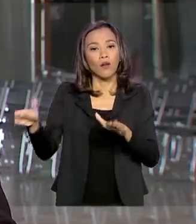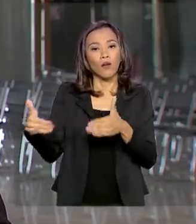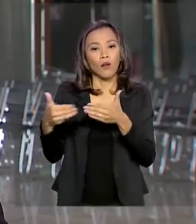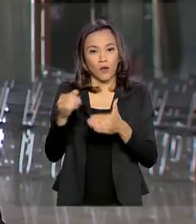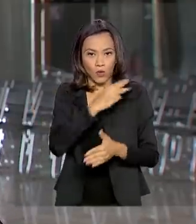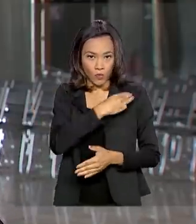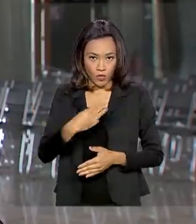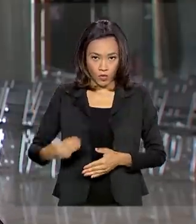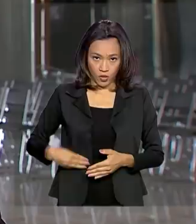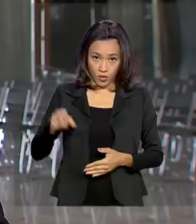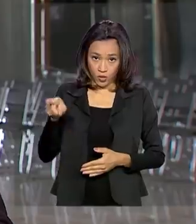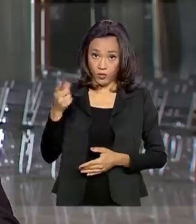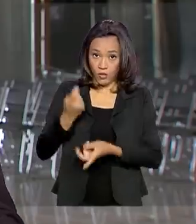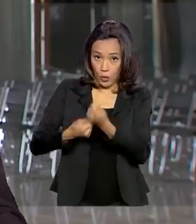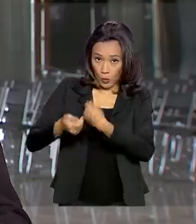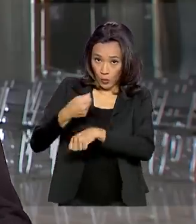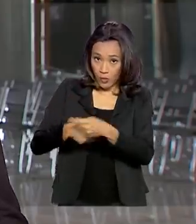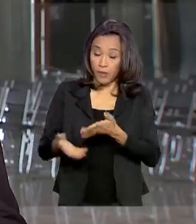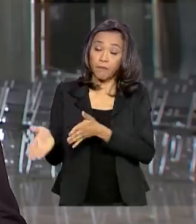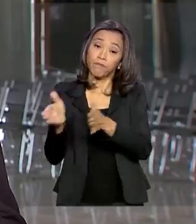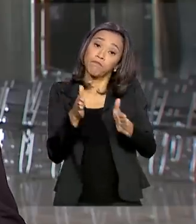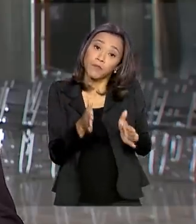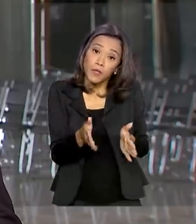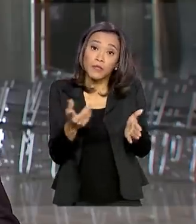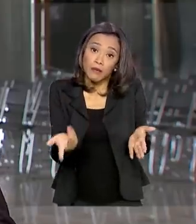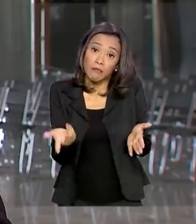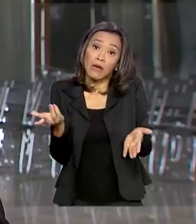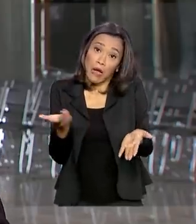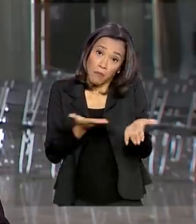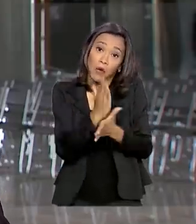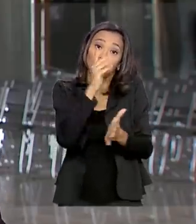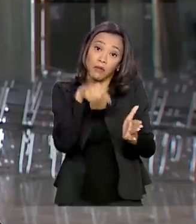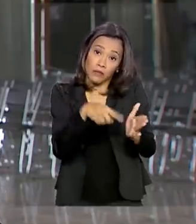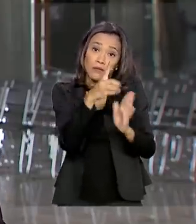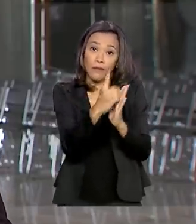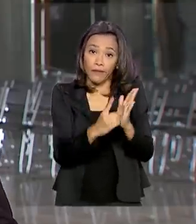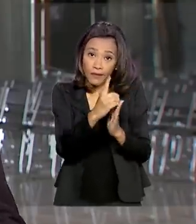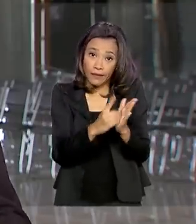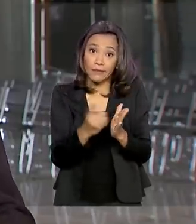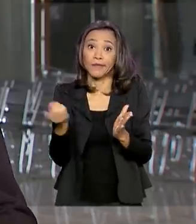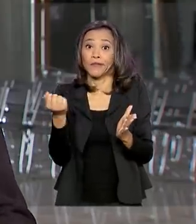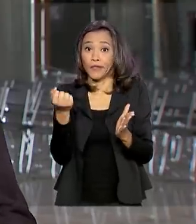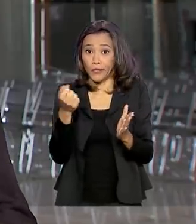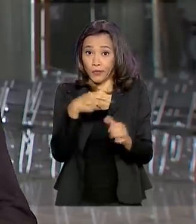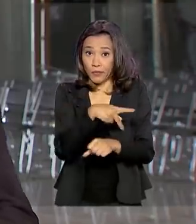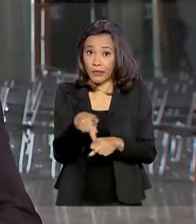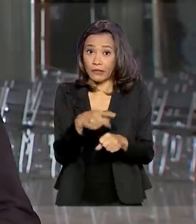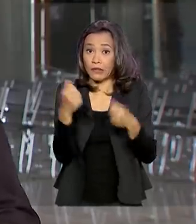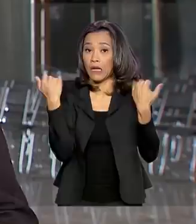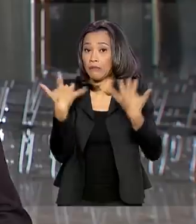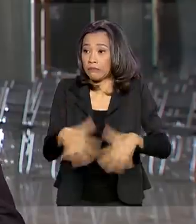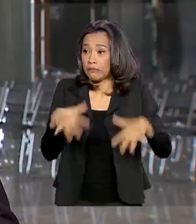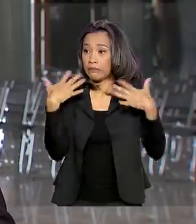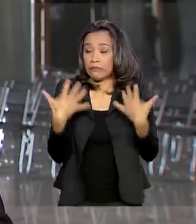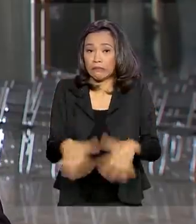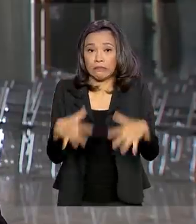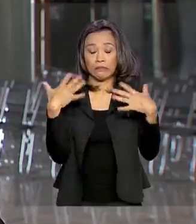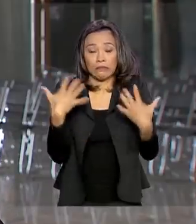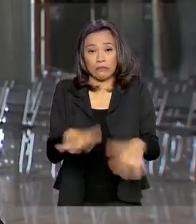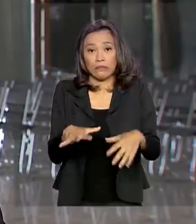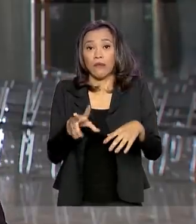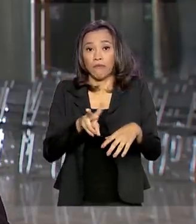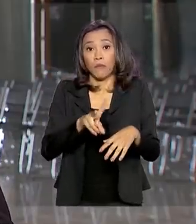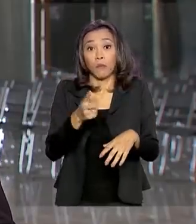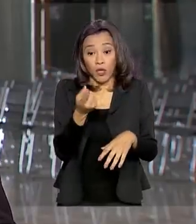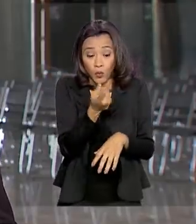conforme o governo, com essa aprovação do estado de calamidade, vai permitir que o governo gaste mais recursos, principalmente na